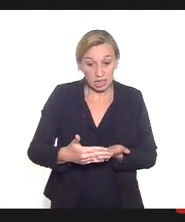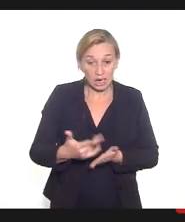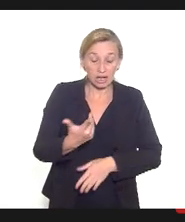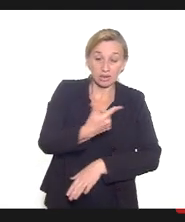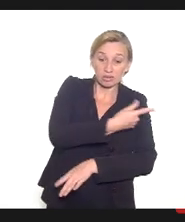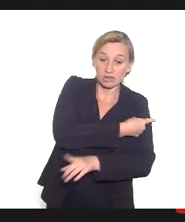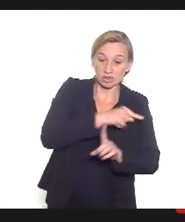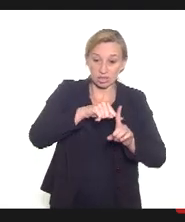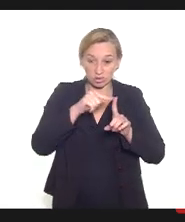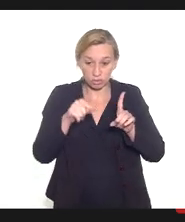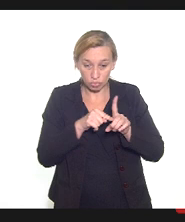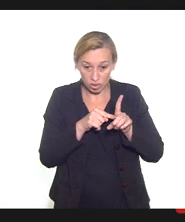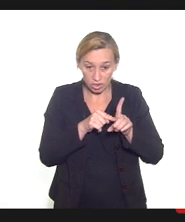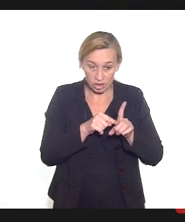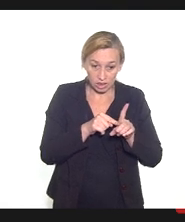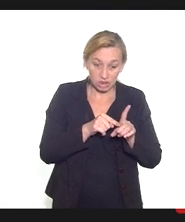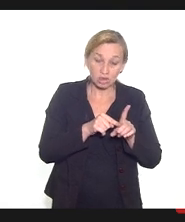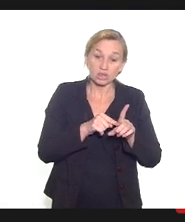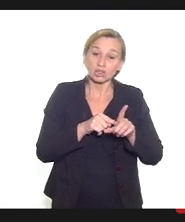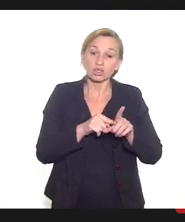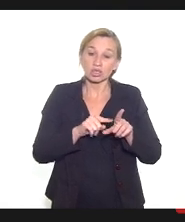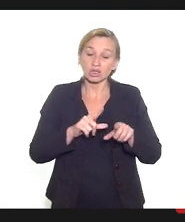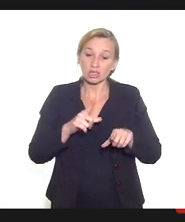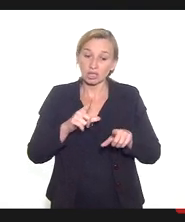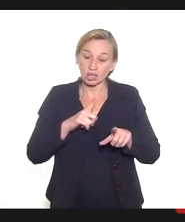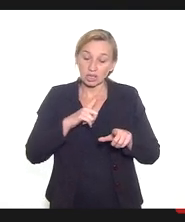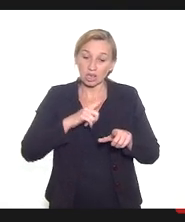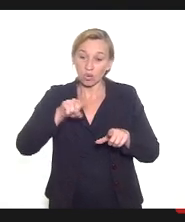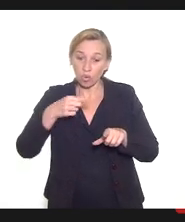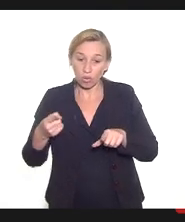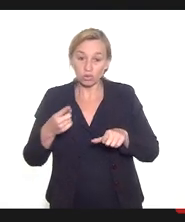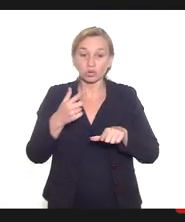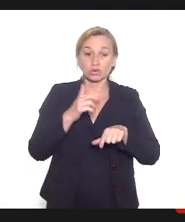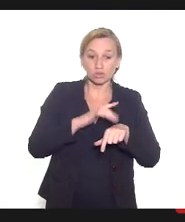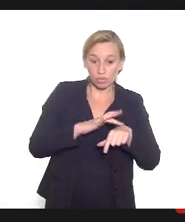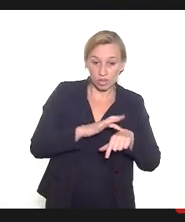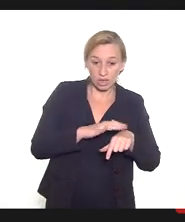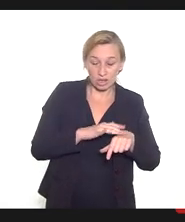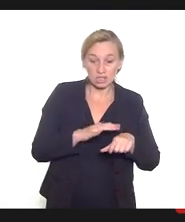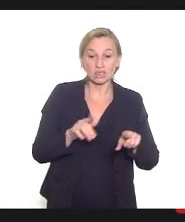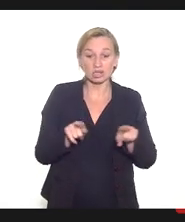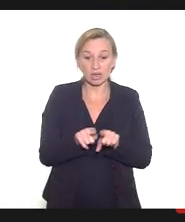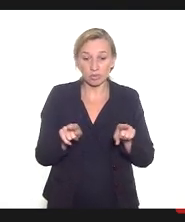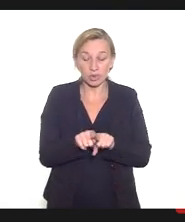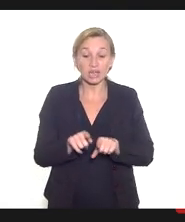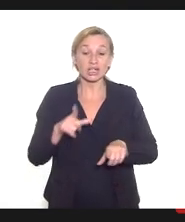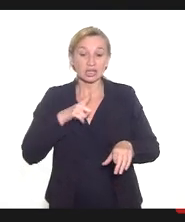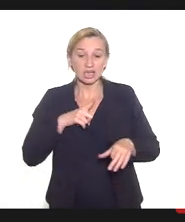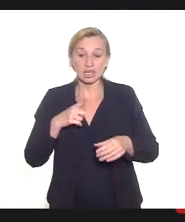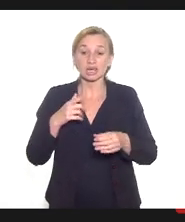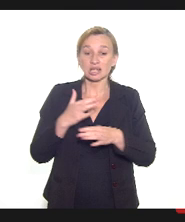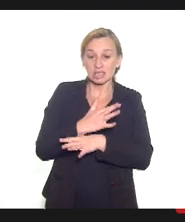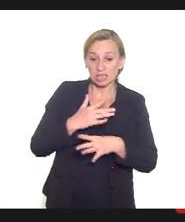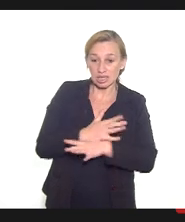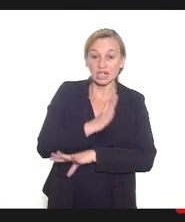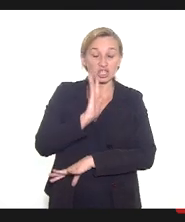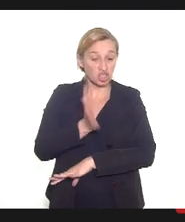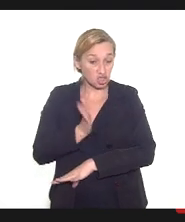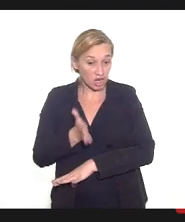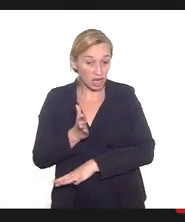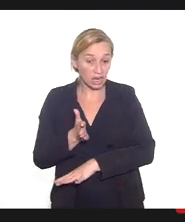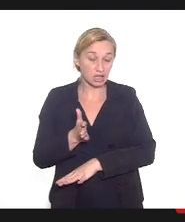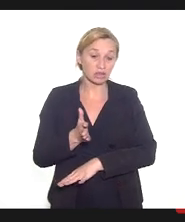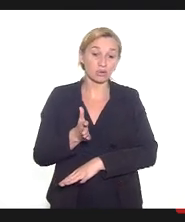com comorbidades. Há cidades que suspenderam a vacinação de gestantes e puérperas e estão vacinando lactantes. Há